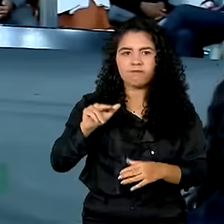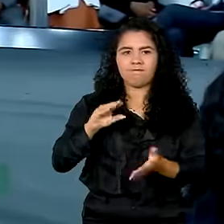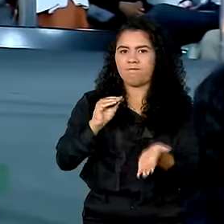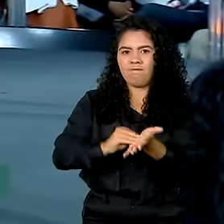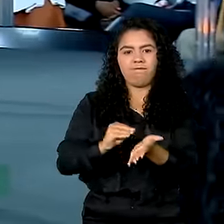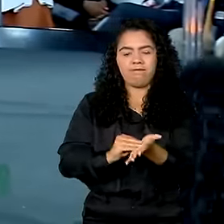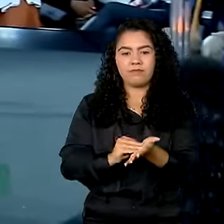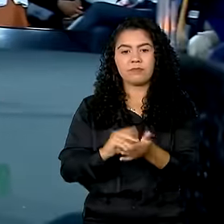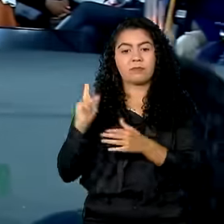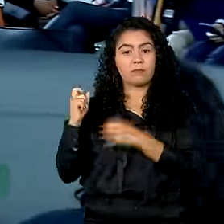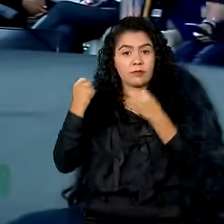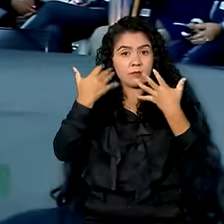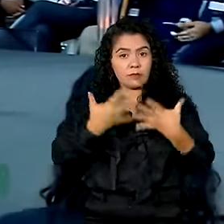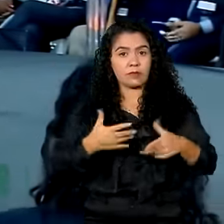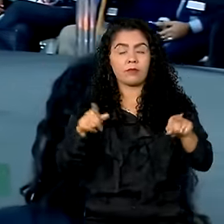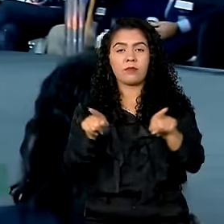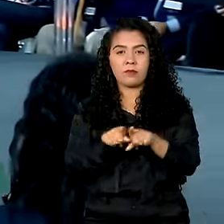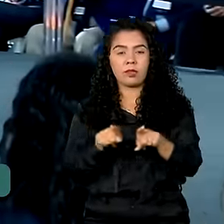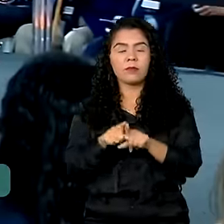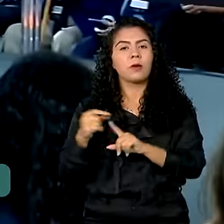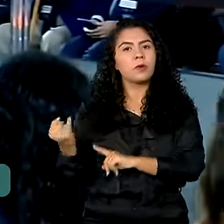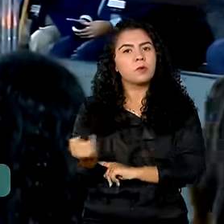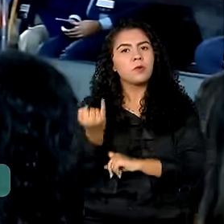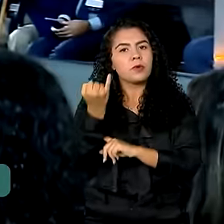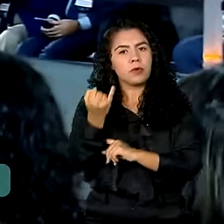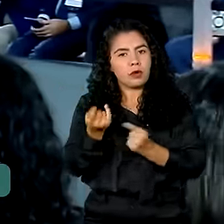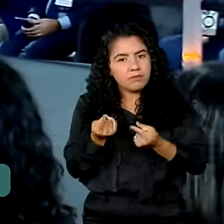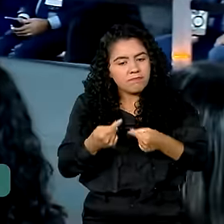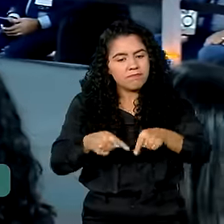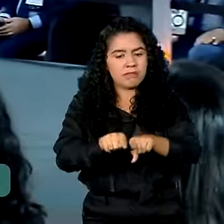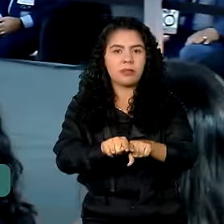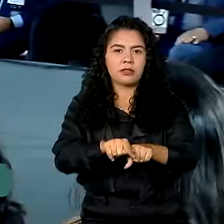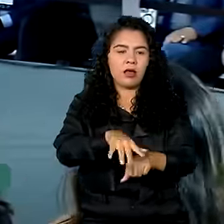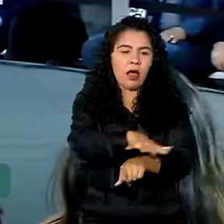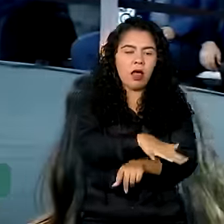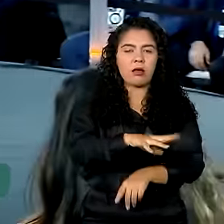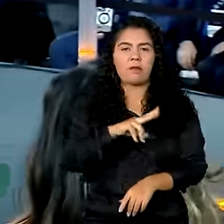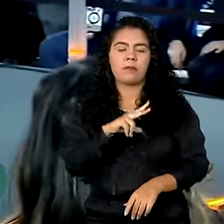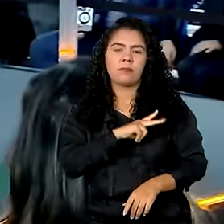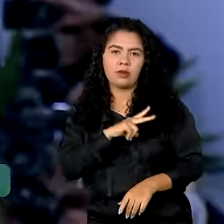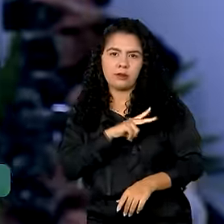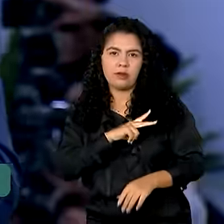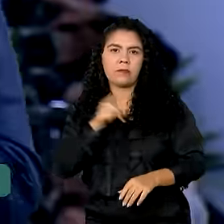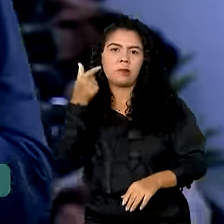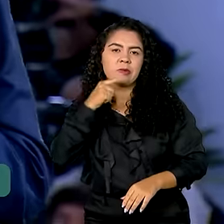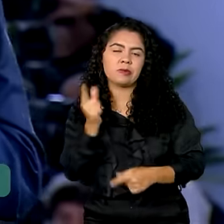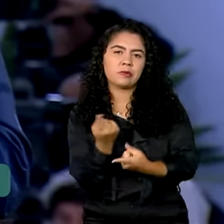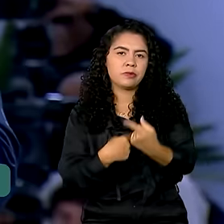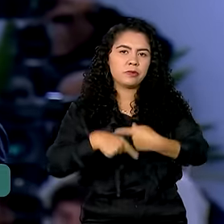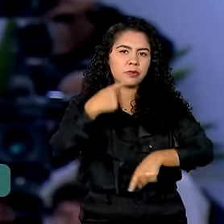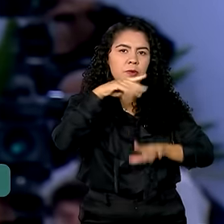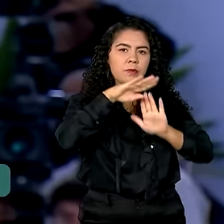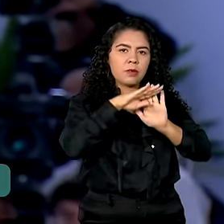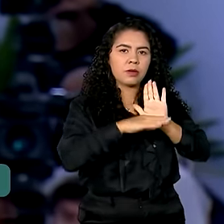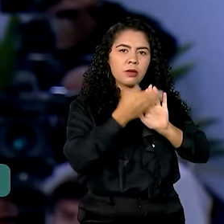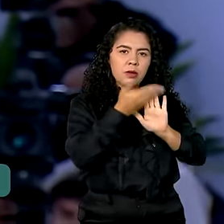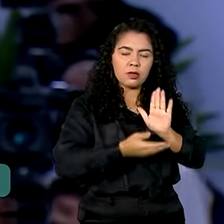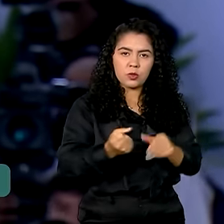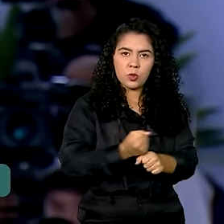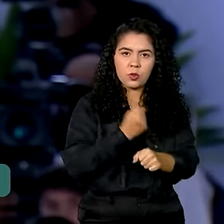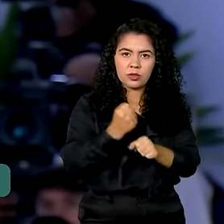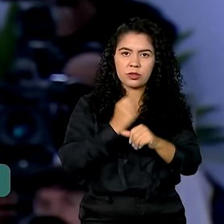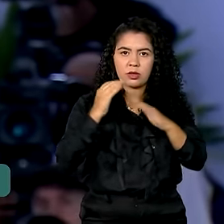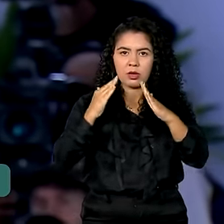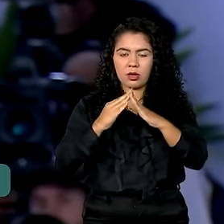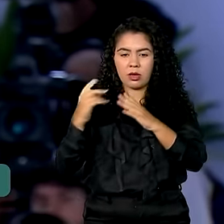E destacou a importância da parceria com o setor privado para o sucesso do Minha Casa Minha Vida. Se não fosse